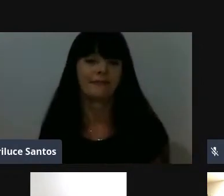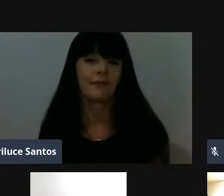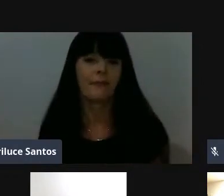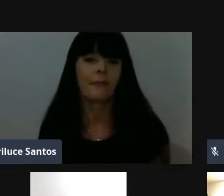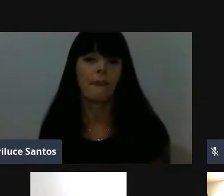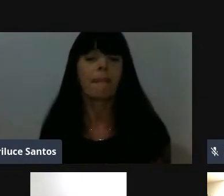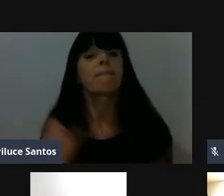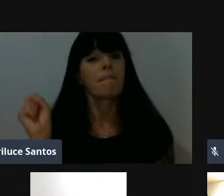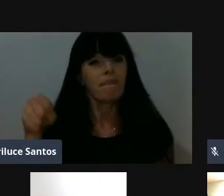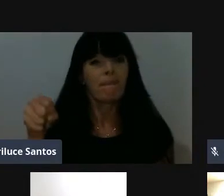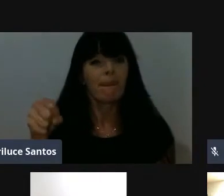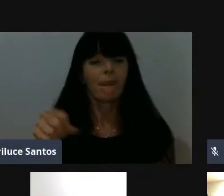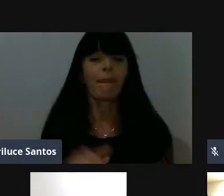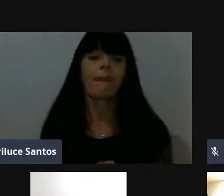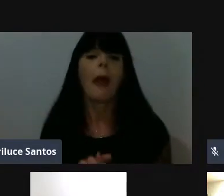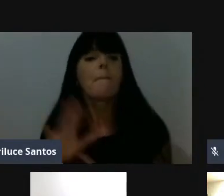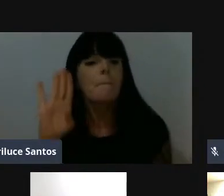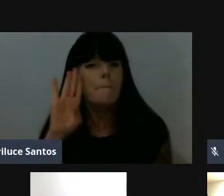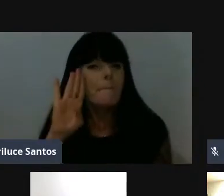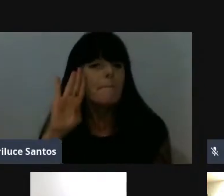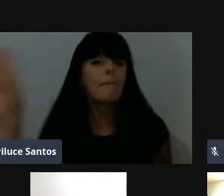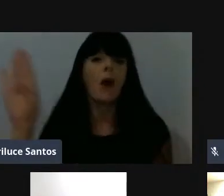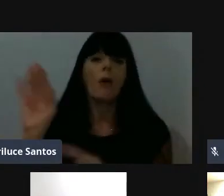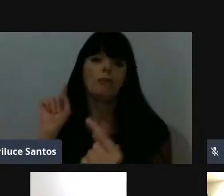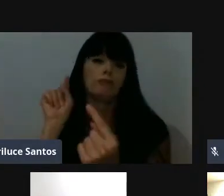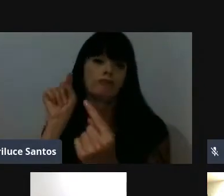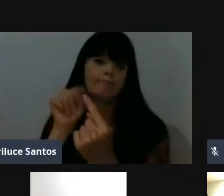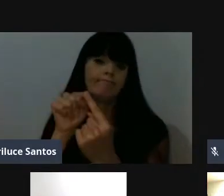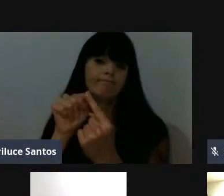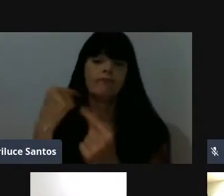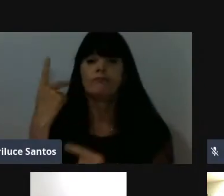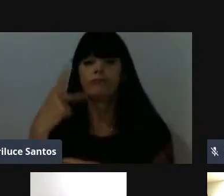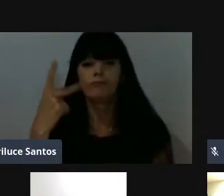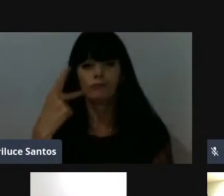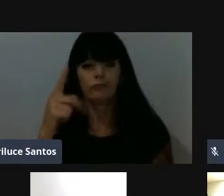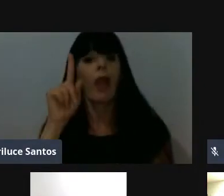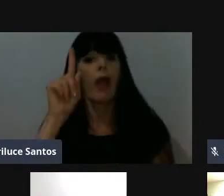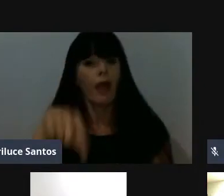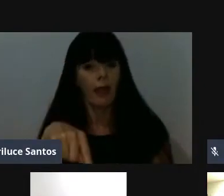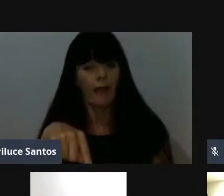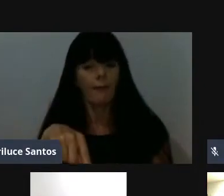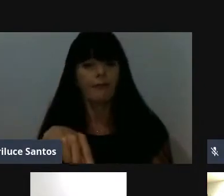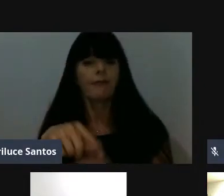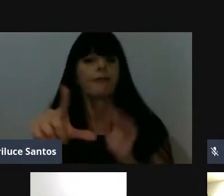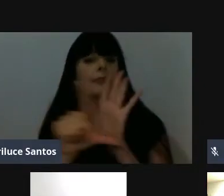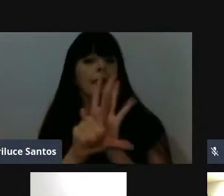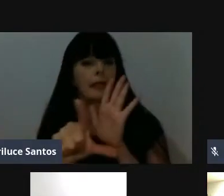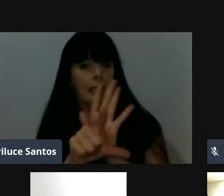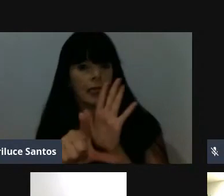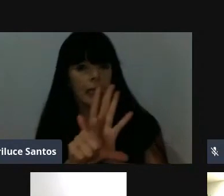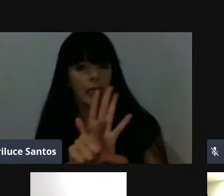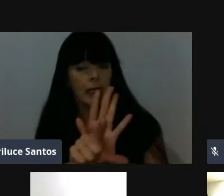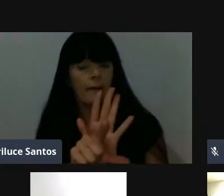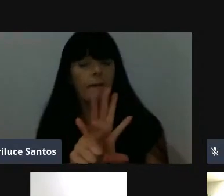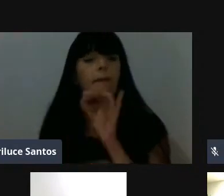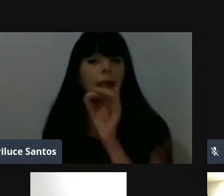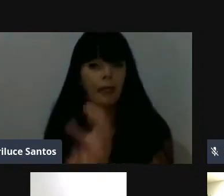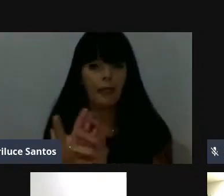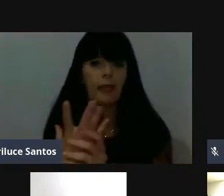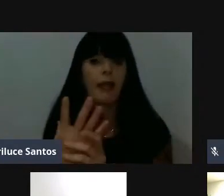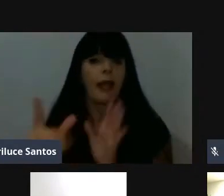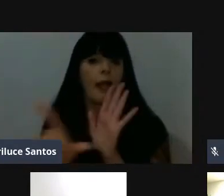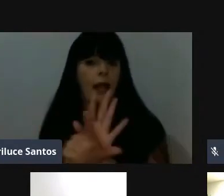Sim, a principal função, né, é legislar e fiscalizar, ou seja, é criar, né,